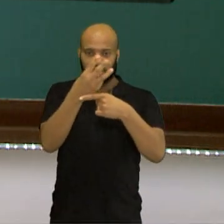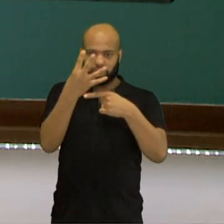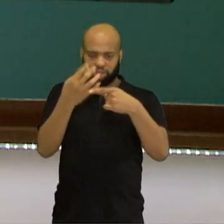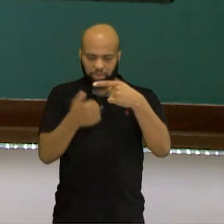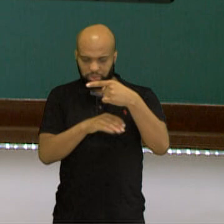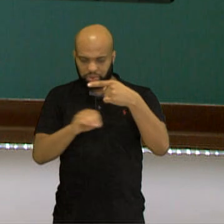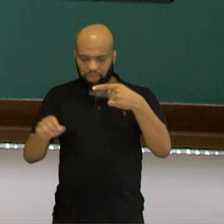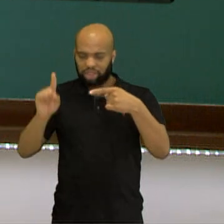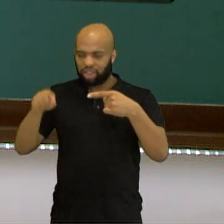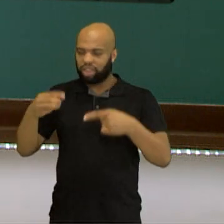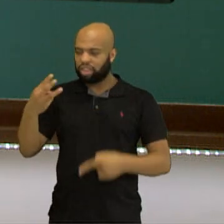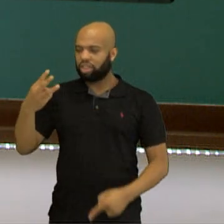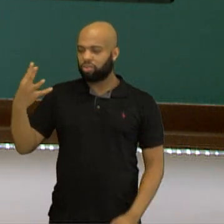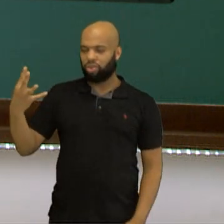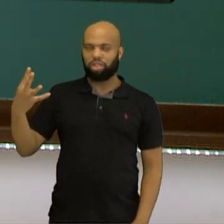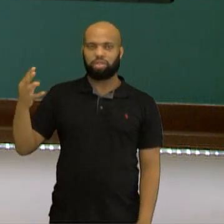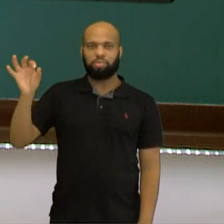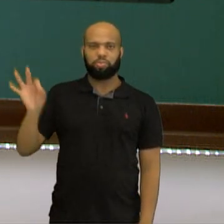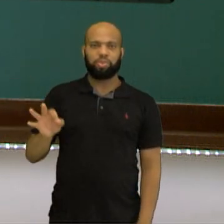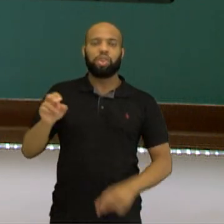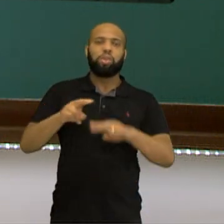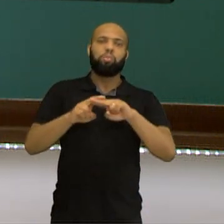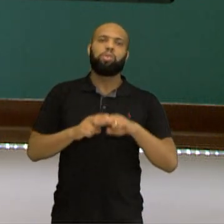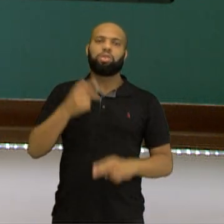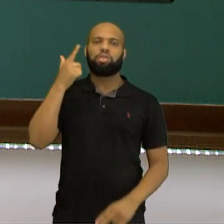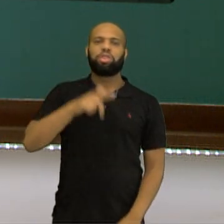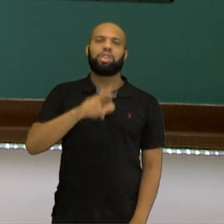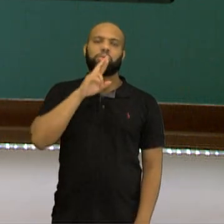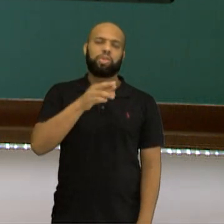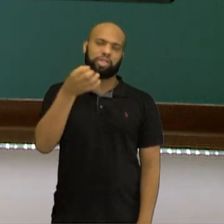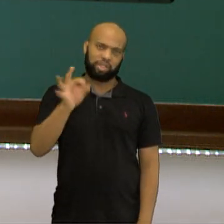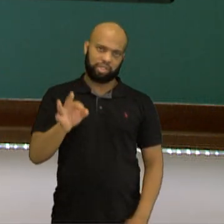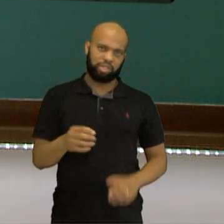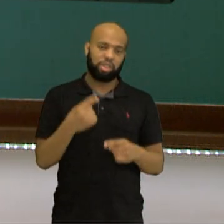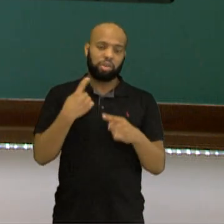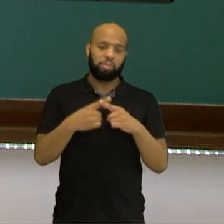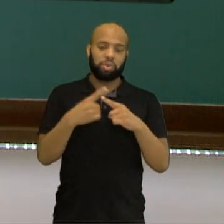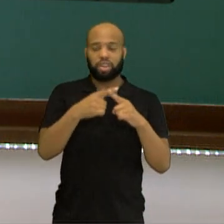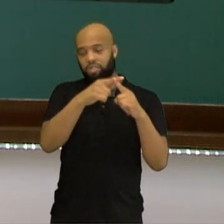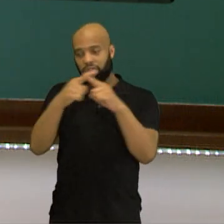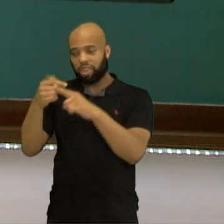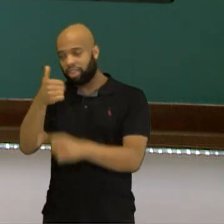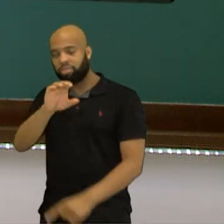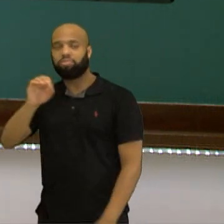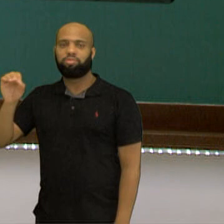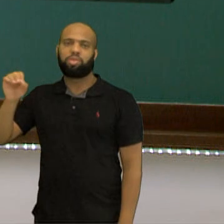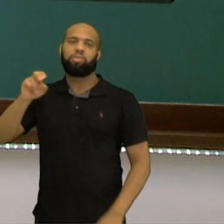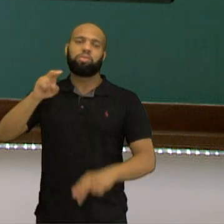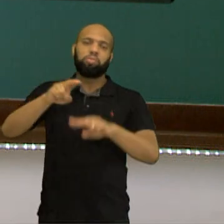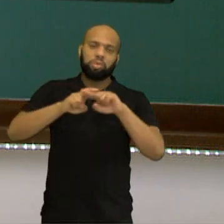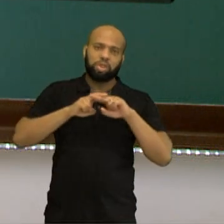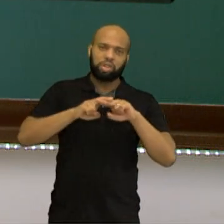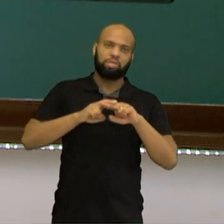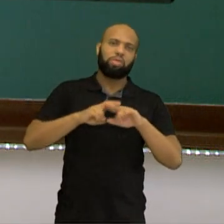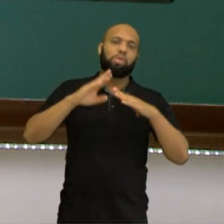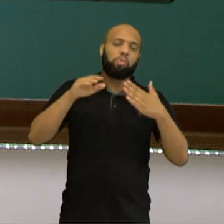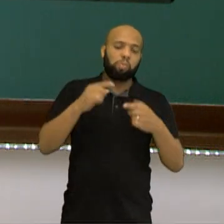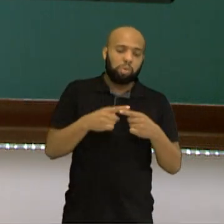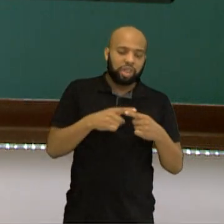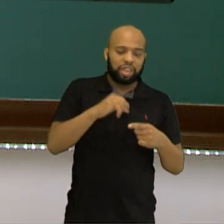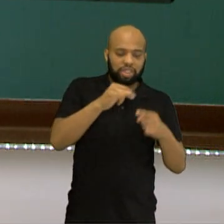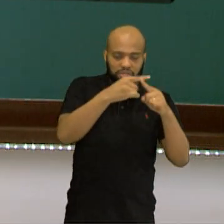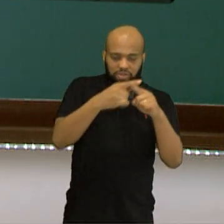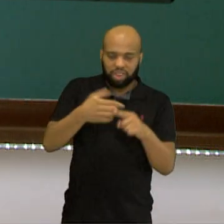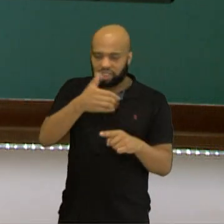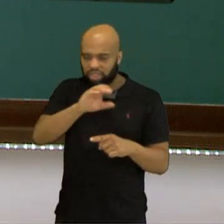para a direita duas casas, dá certo. Não é à toa que eu desloco a vírgula duas casas. Eu estou multiplicando o número por 100, aí eu divido por 100 de novo e tenho